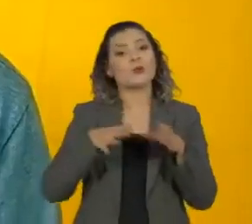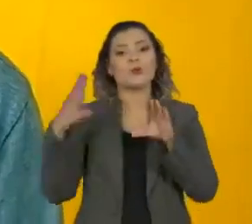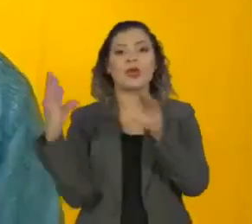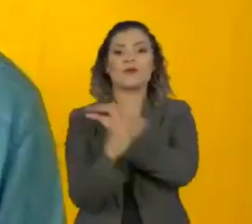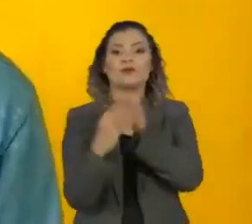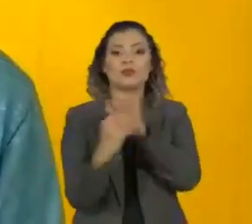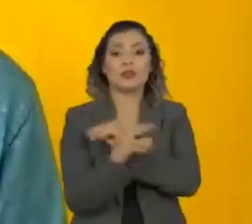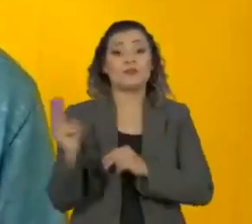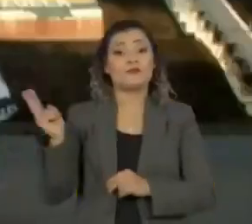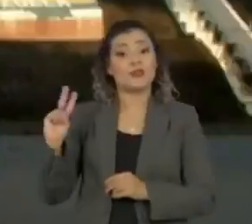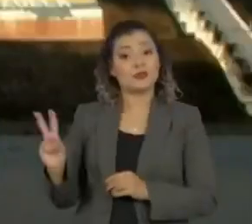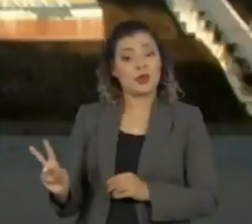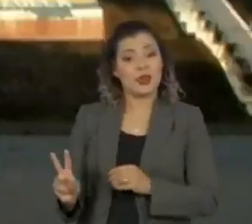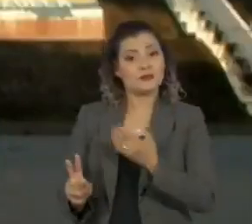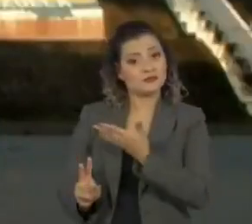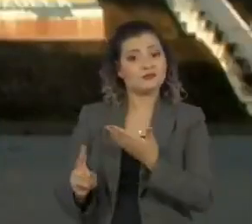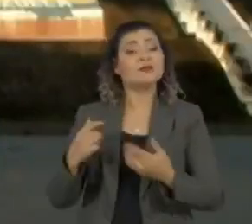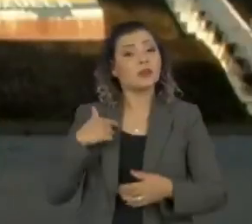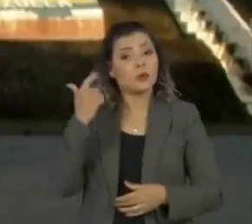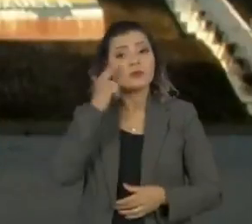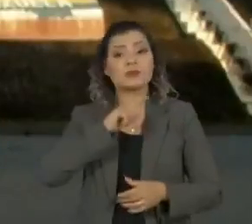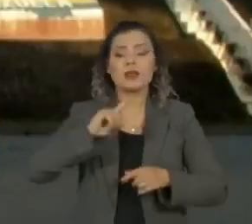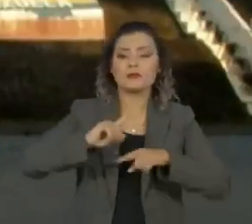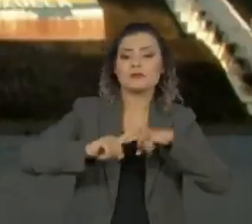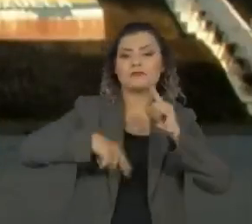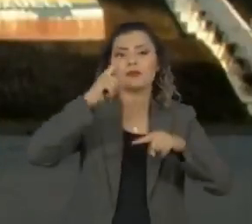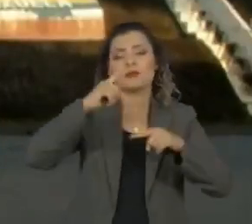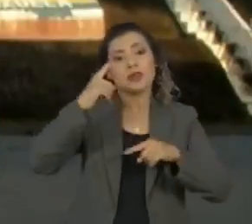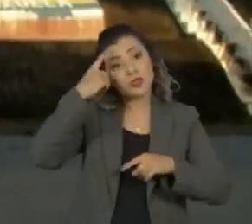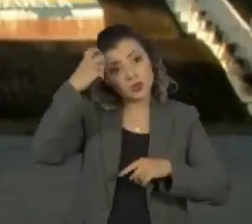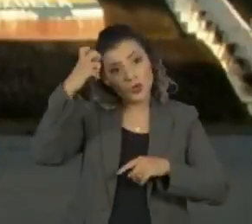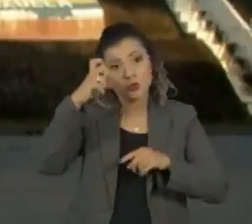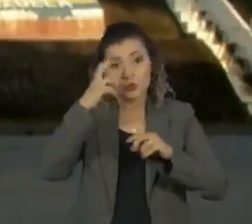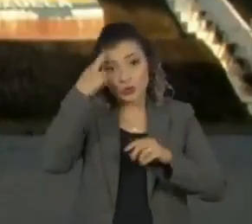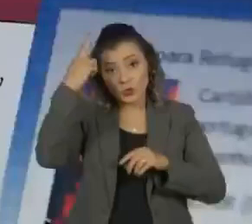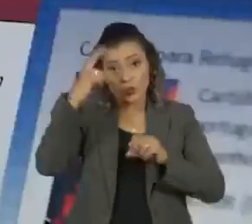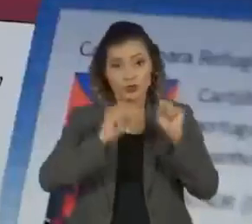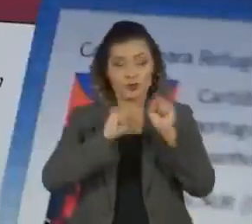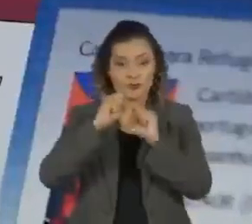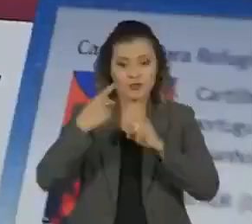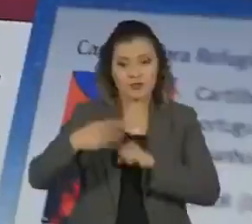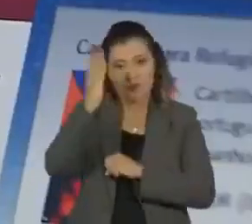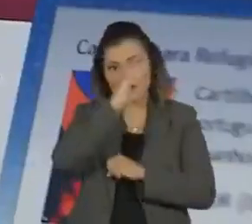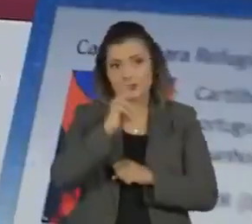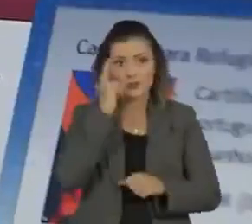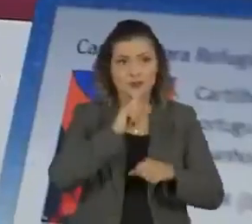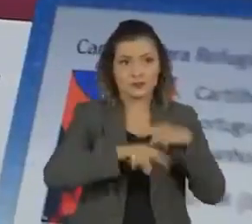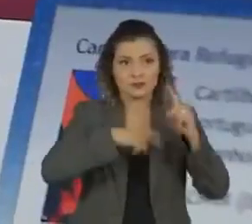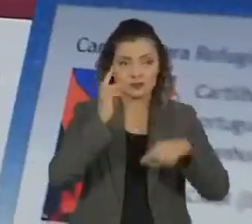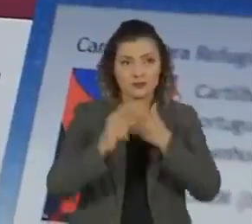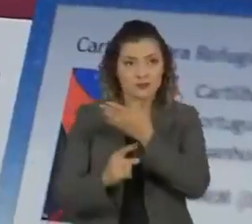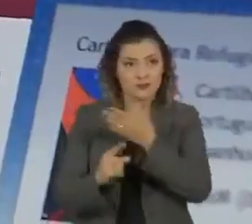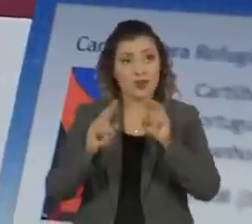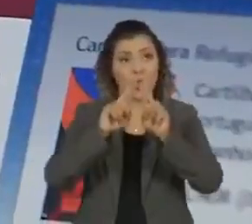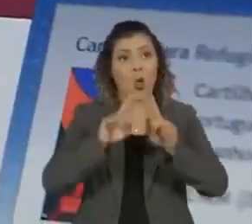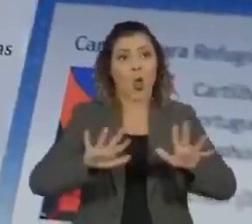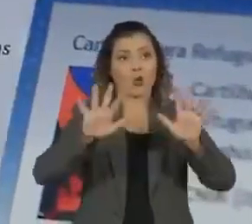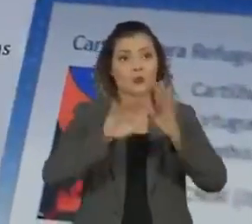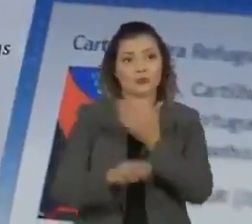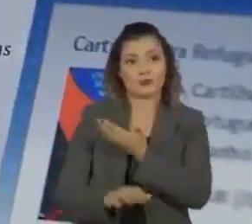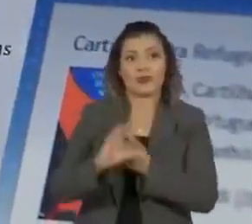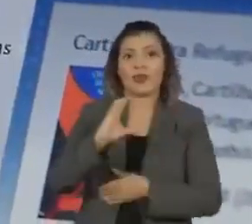de refugiados venezuelanos que consegue empreender no Brasil e ter algum sucesso. O Acnur, agência da ONU para